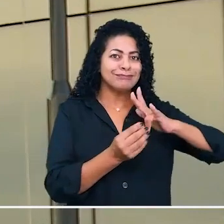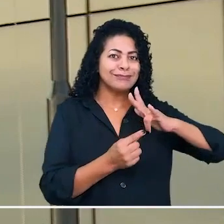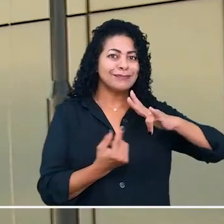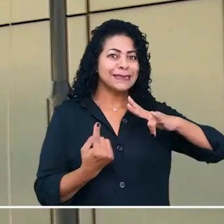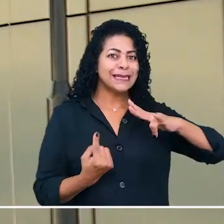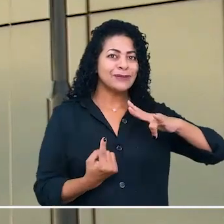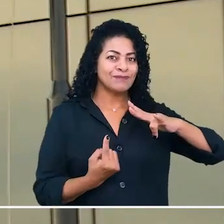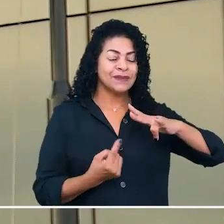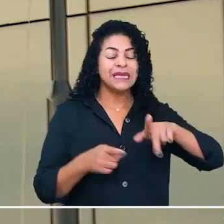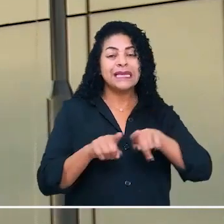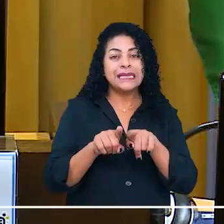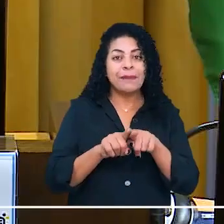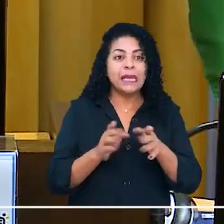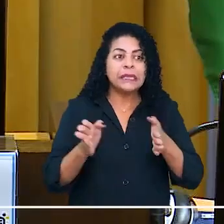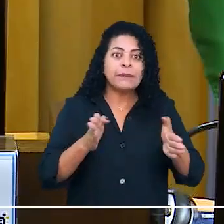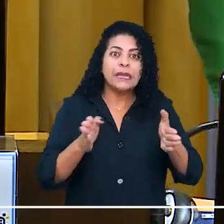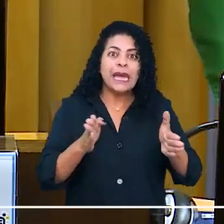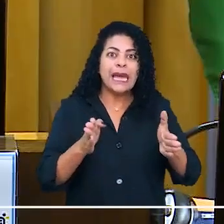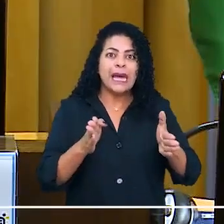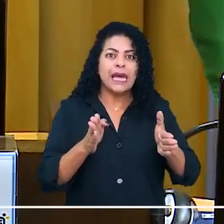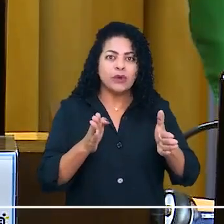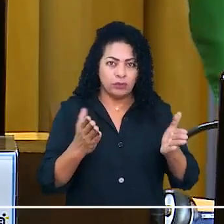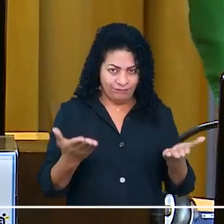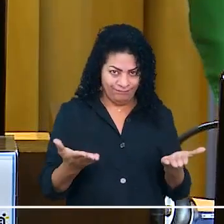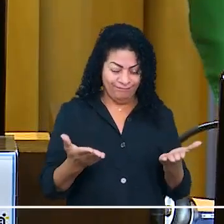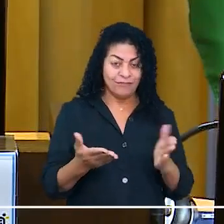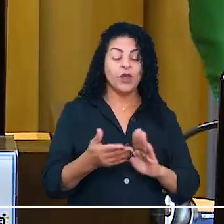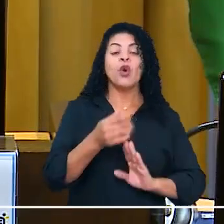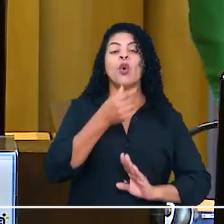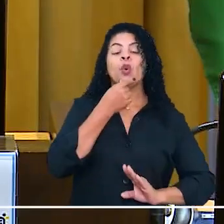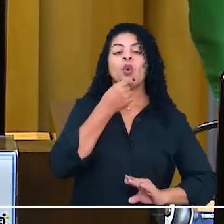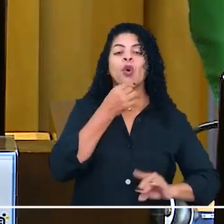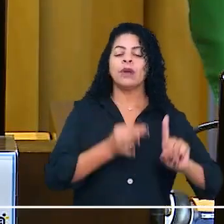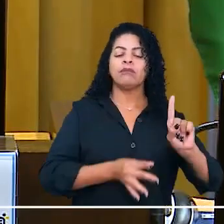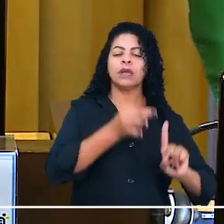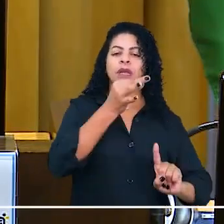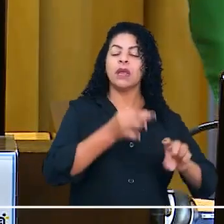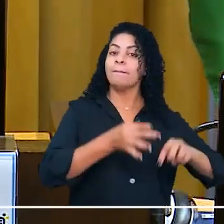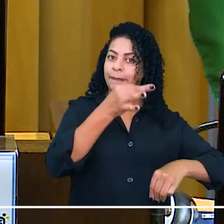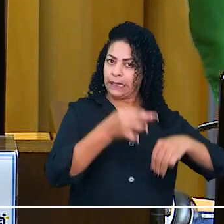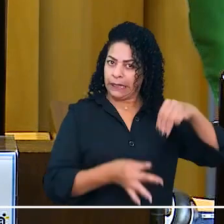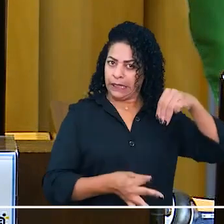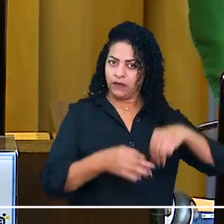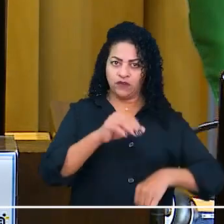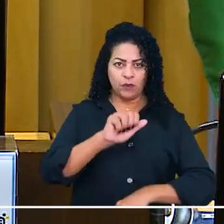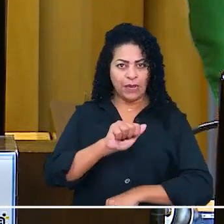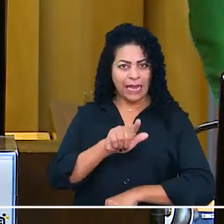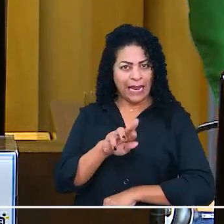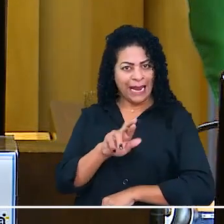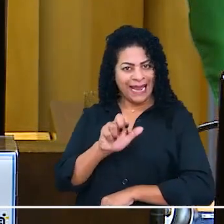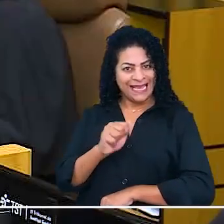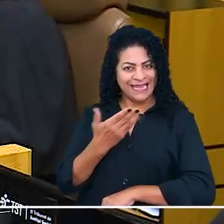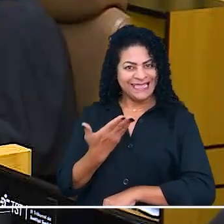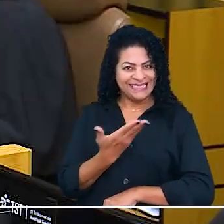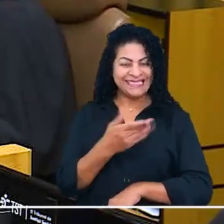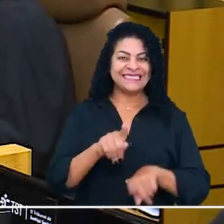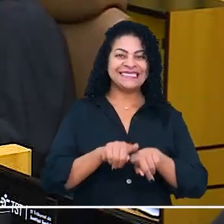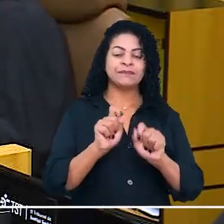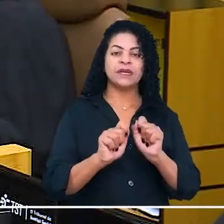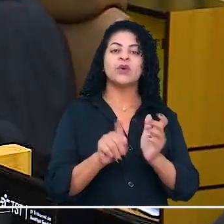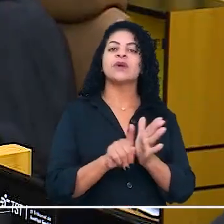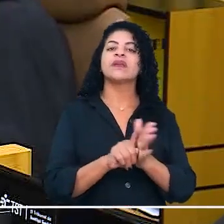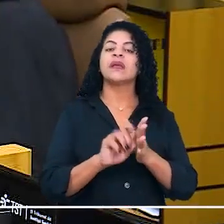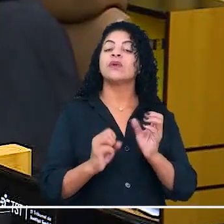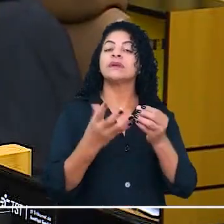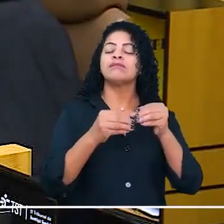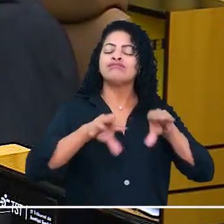e de maneira temporária. O relator na sétima turma foi o ministro Agra Belmonte. Ele afirmou que a reparação vitalícia pelos